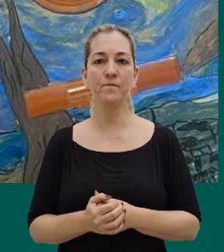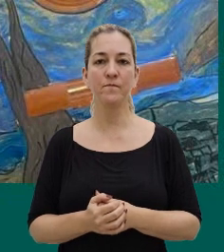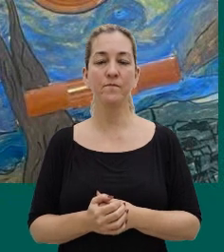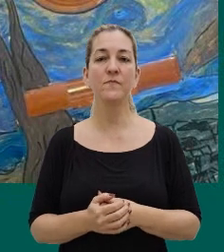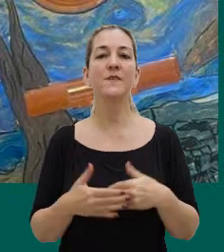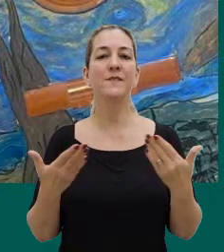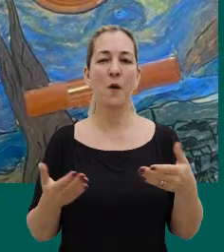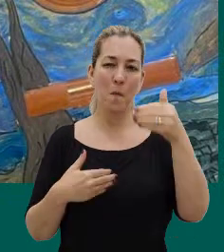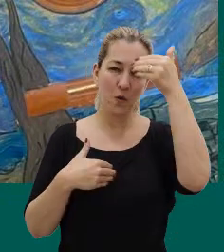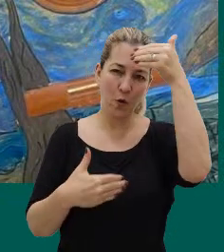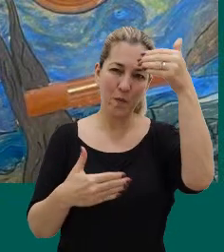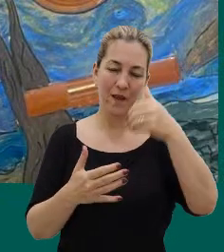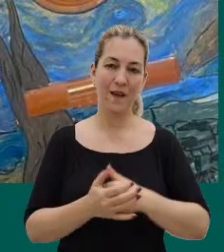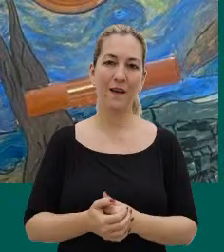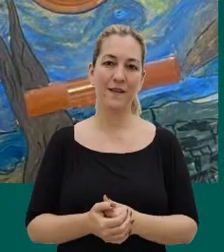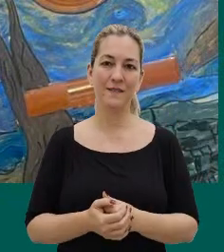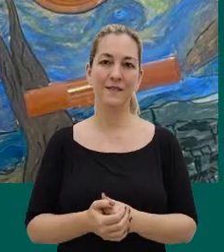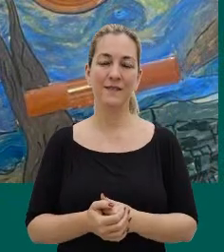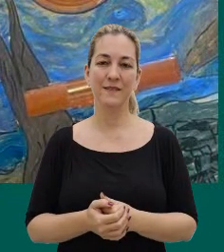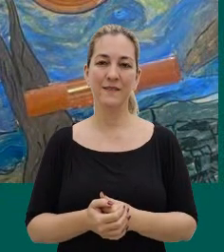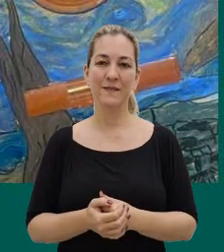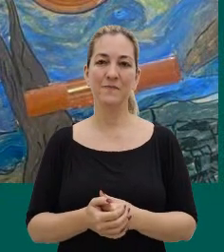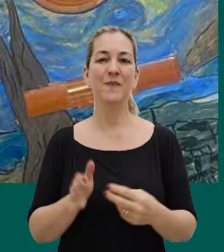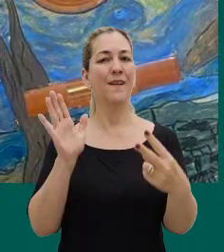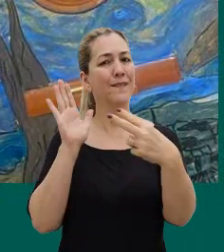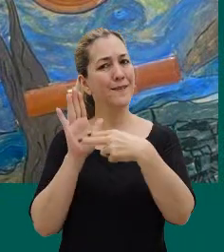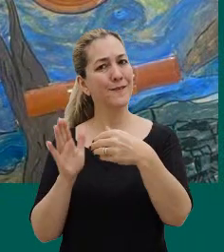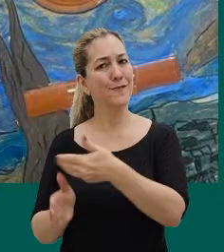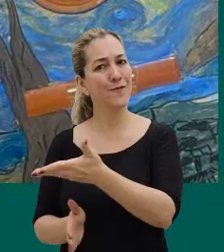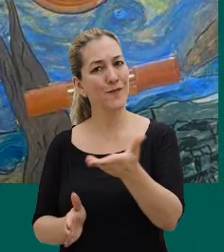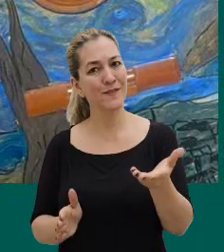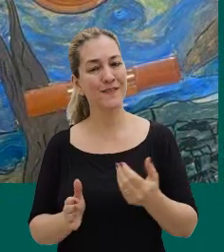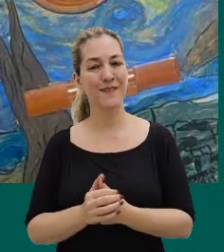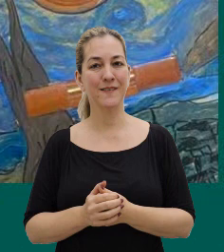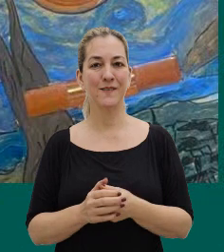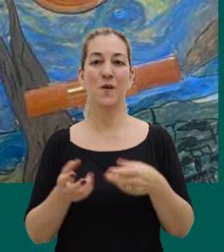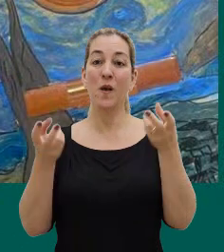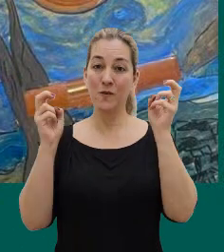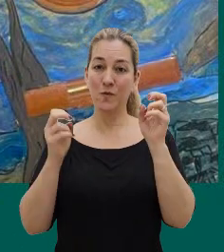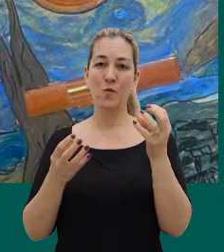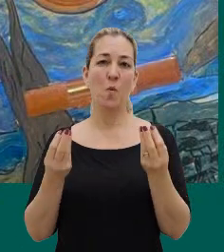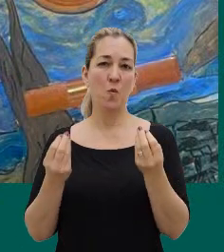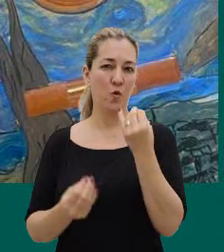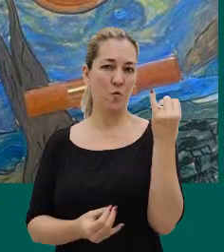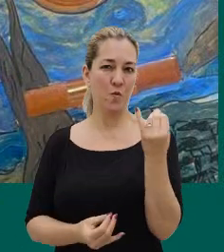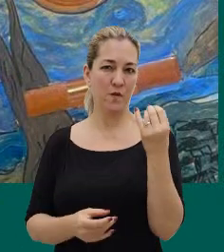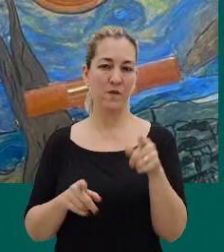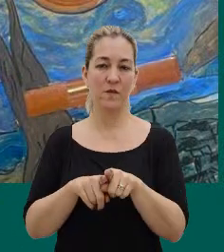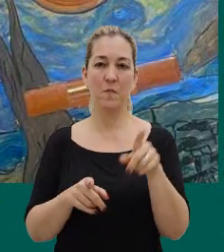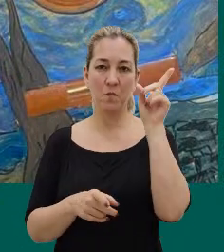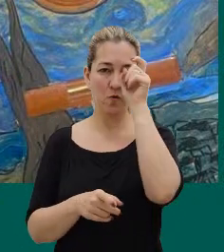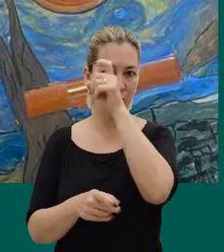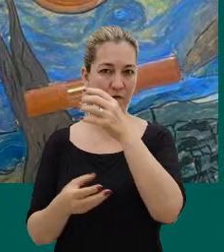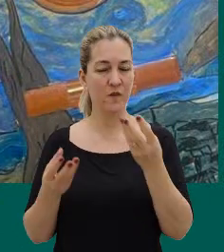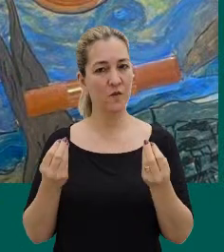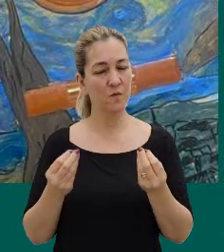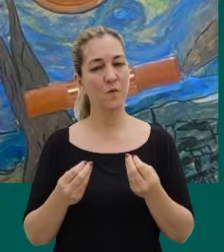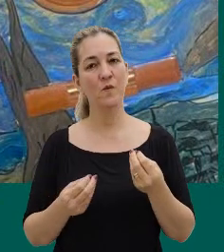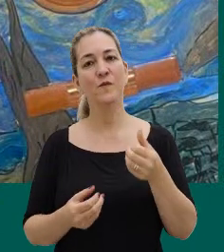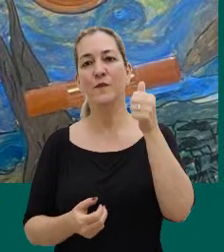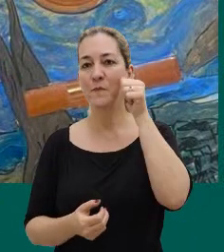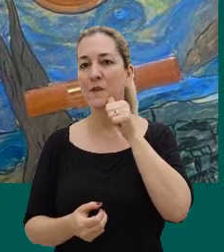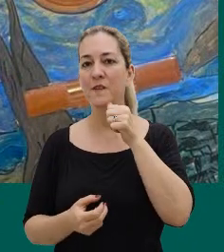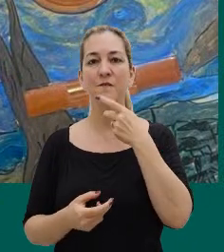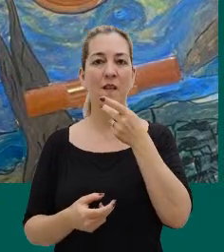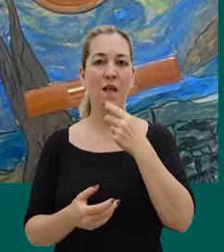Então, é isso, muito obrigada, gente, pela atenção de vocês, esse é um assunto muito importante, também muito difícil, né, como as meninas